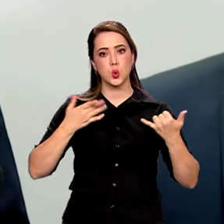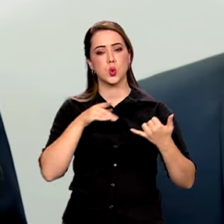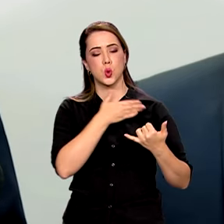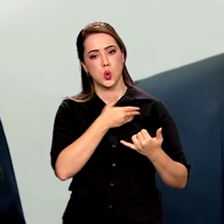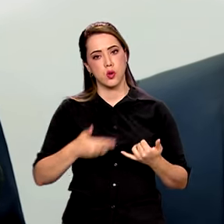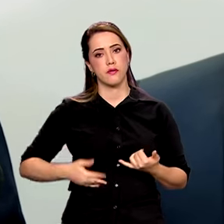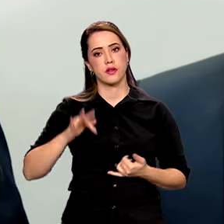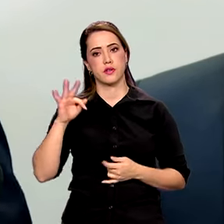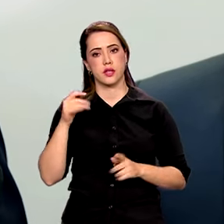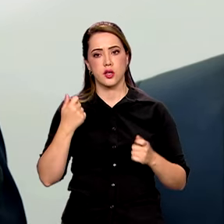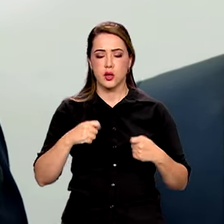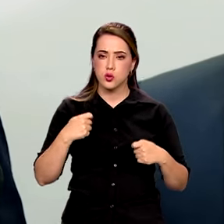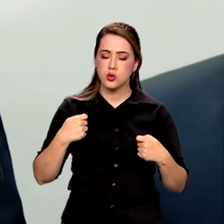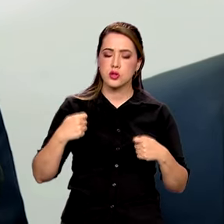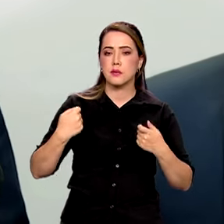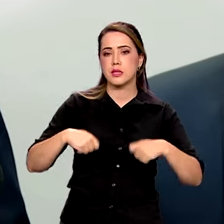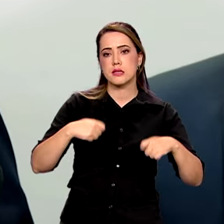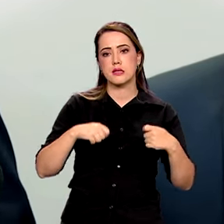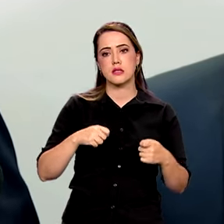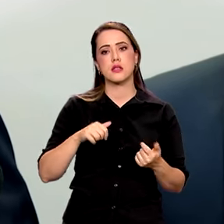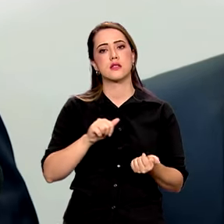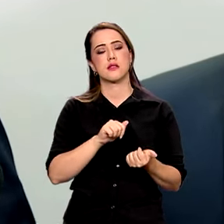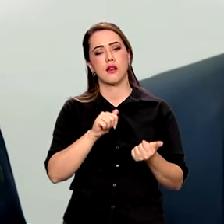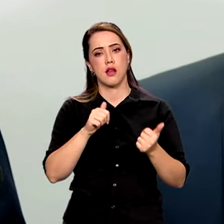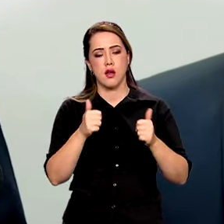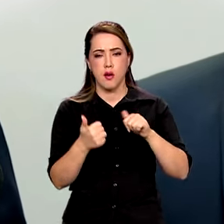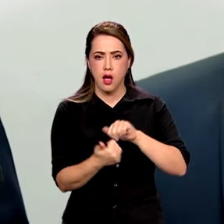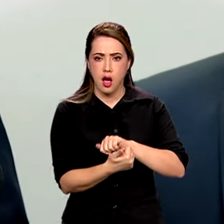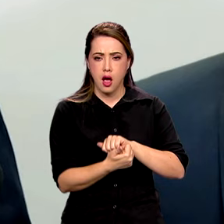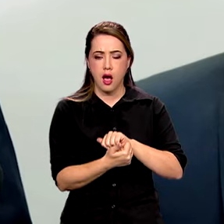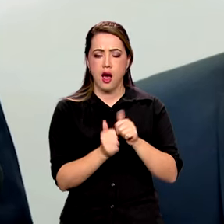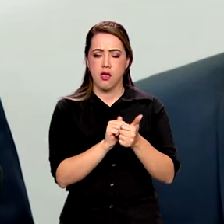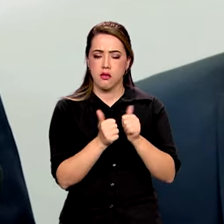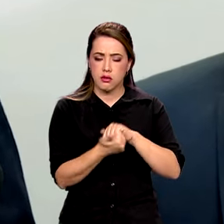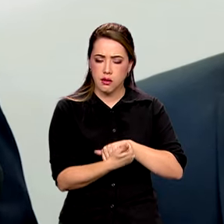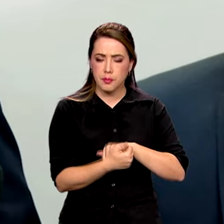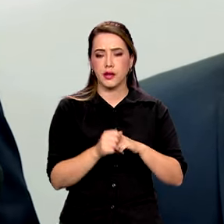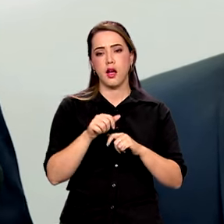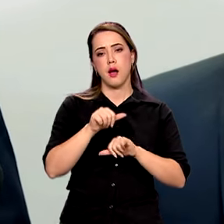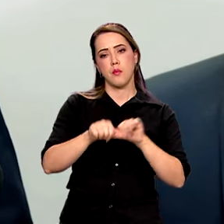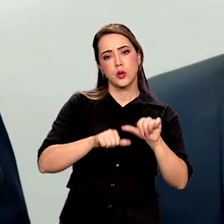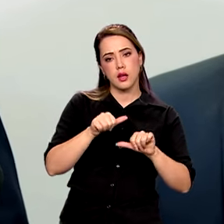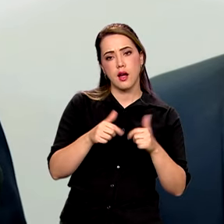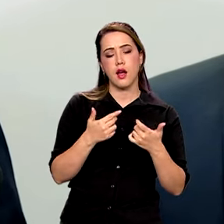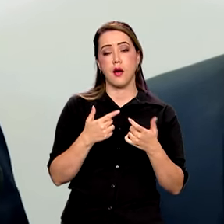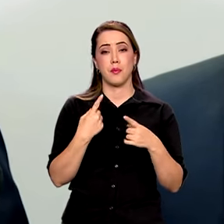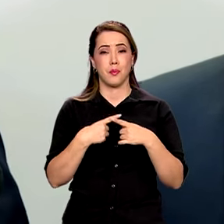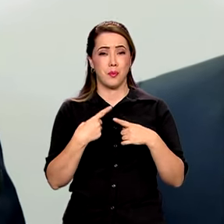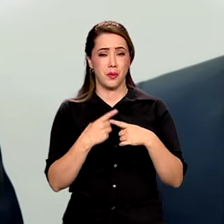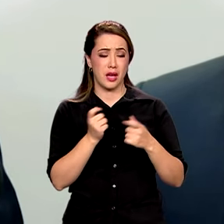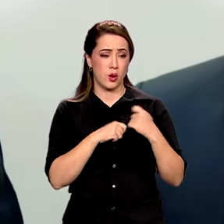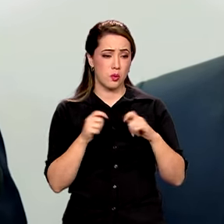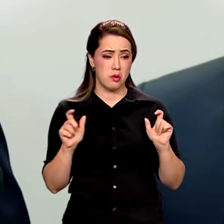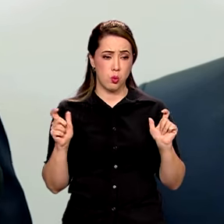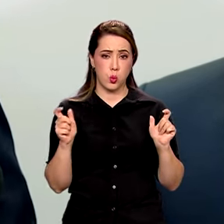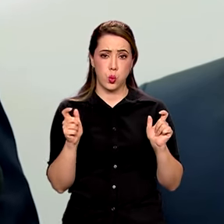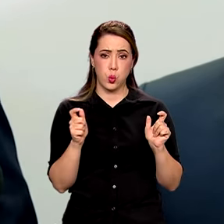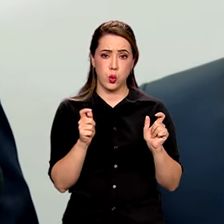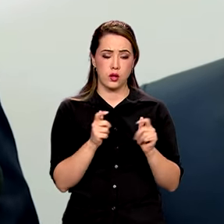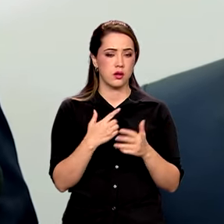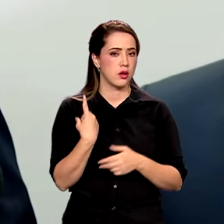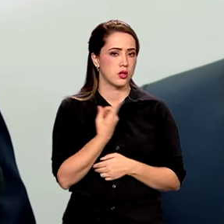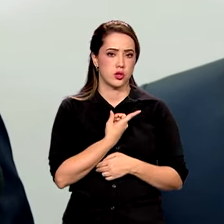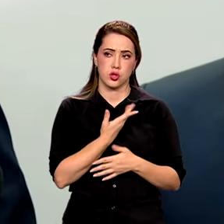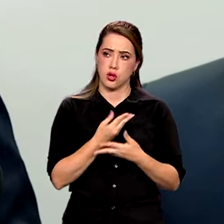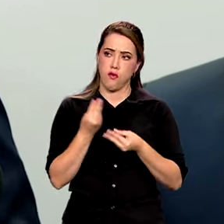e, portanto, há espaço para uma retomada da economia que está desacelerando. Então, nós estamos levando a melhor